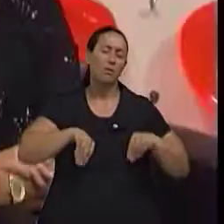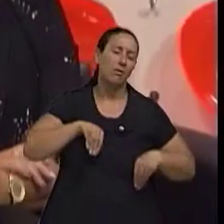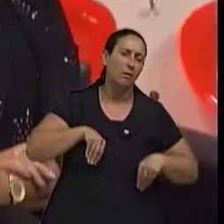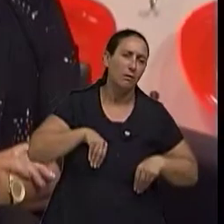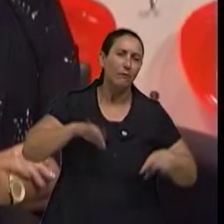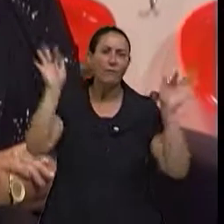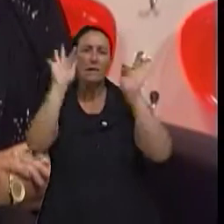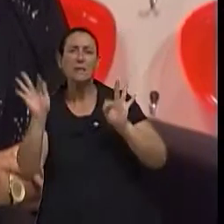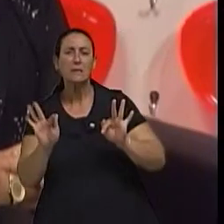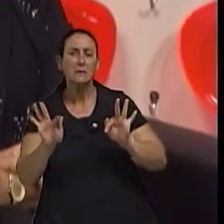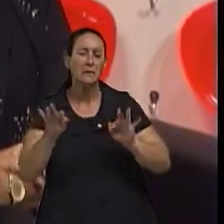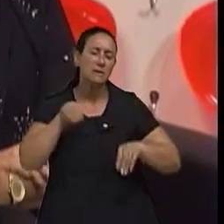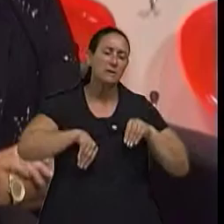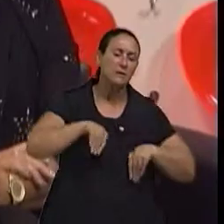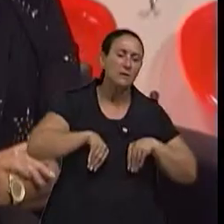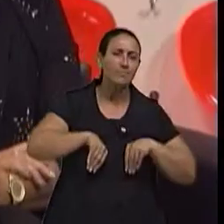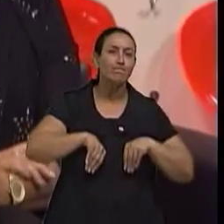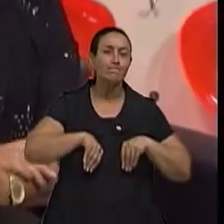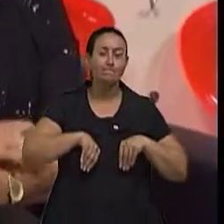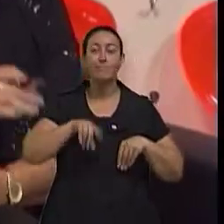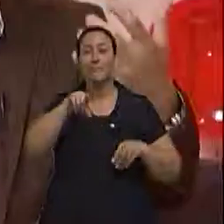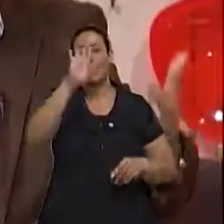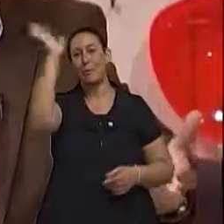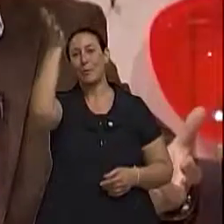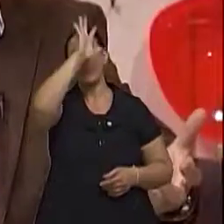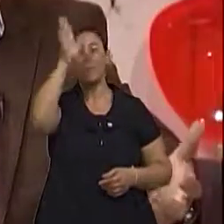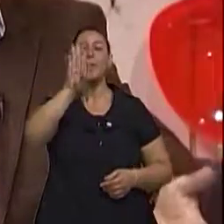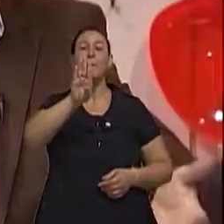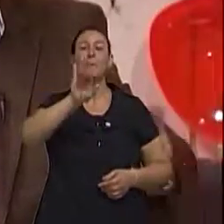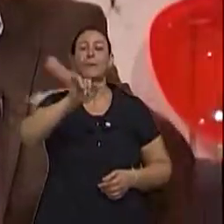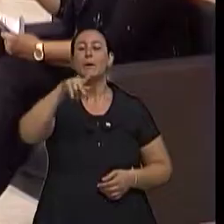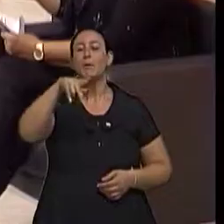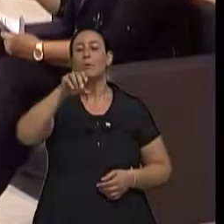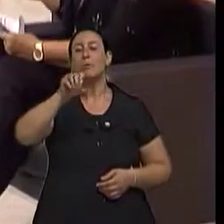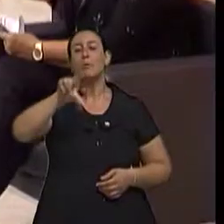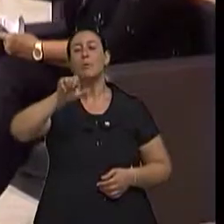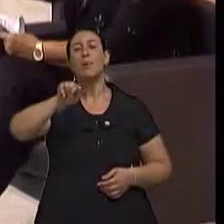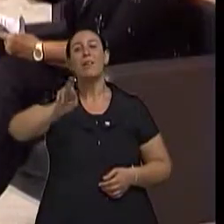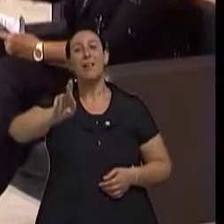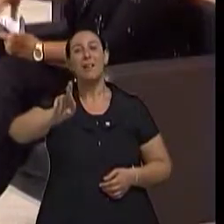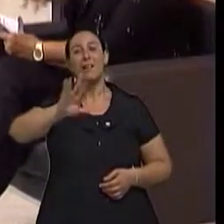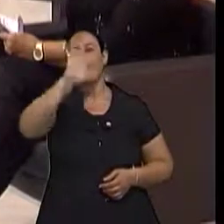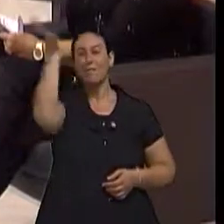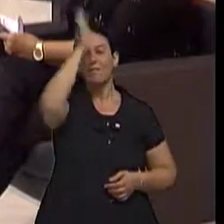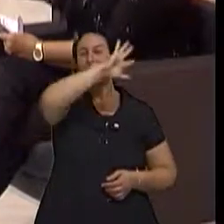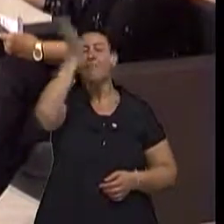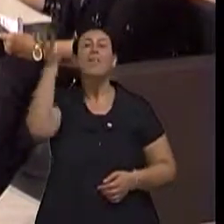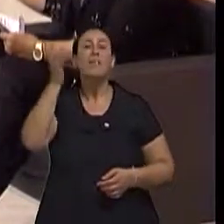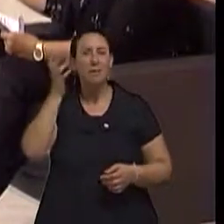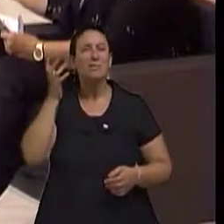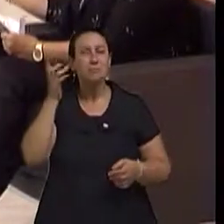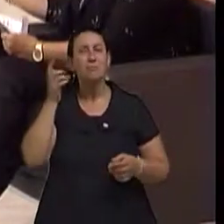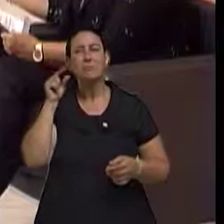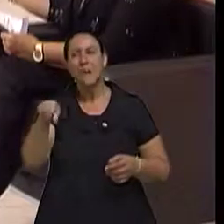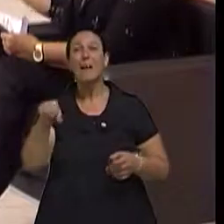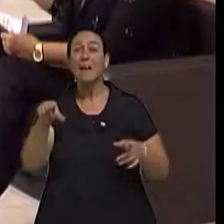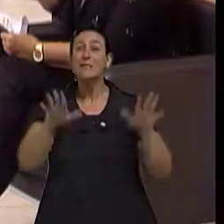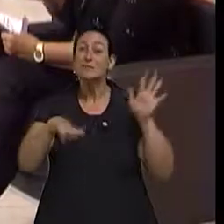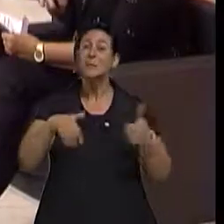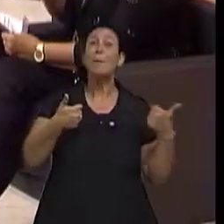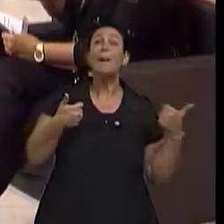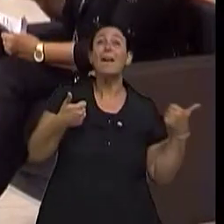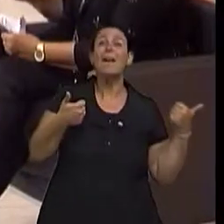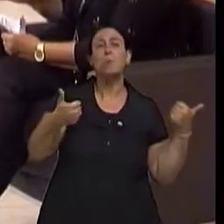esquadros maníacos. Aquela coisa do bipolar, né? Que é bem visível. Que é bem visível. é coisa... Assim como está bem, está muito mal.